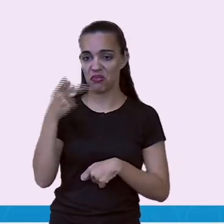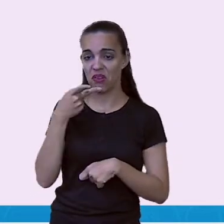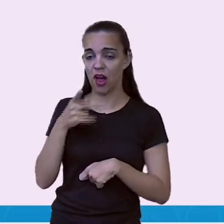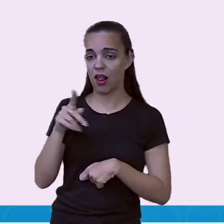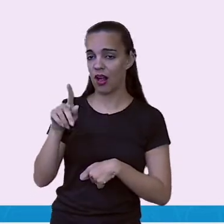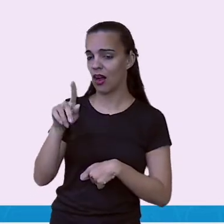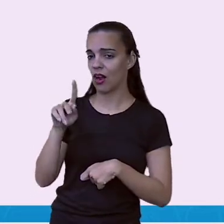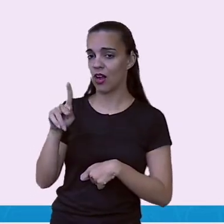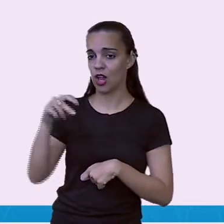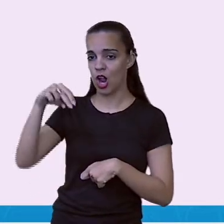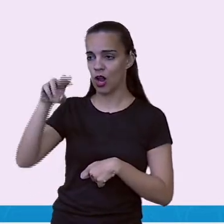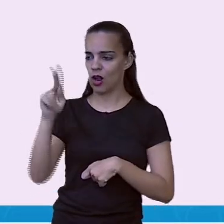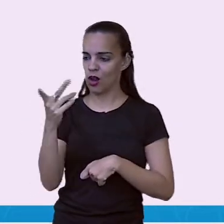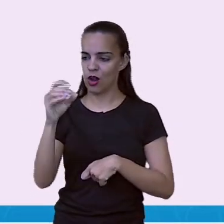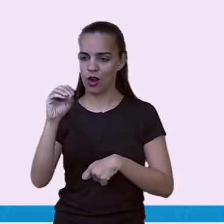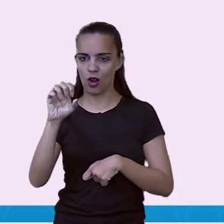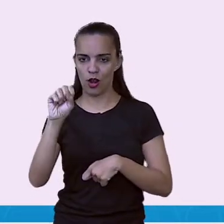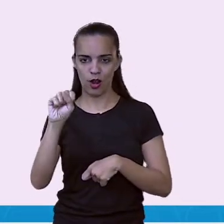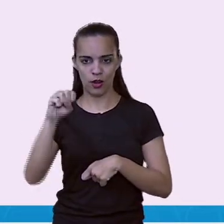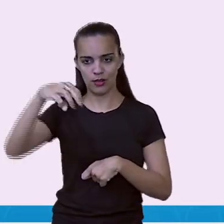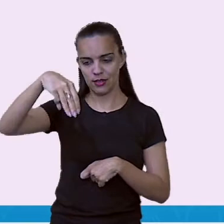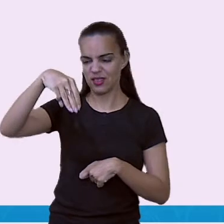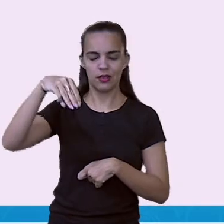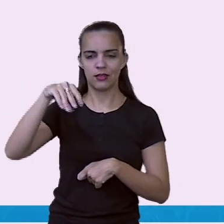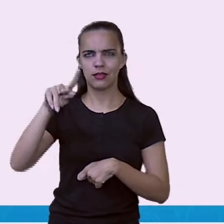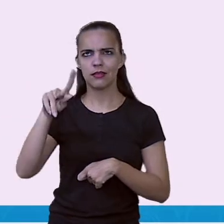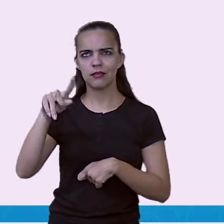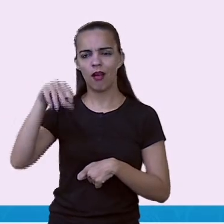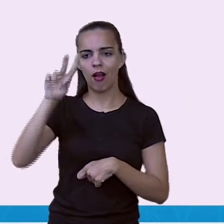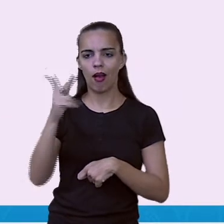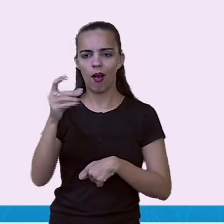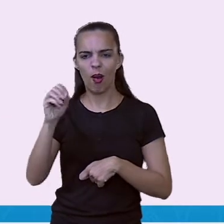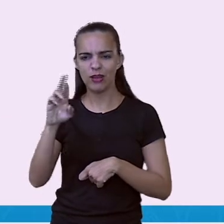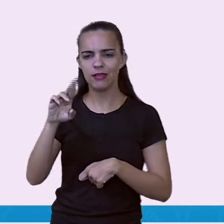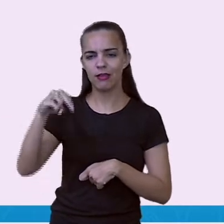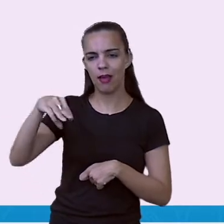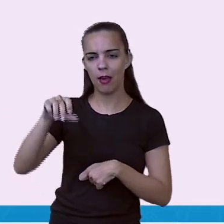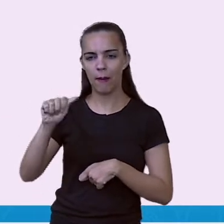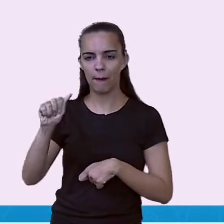E que continuemos aí em cima deles. Pois bem, vamos lá.